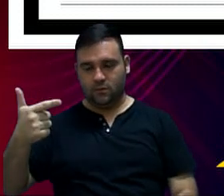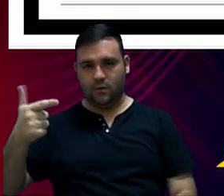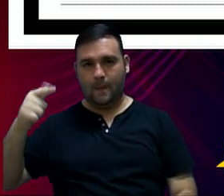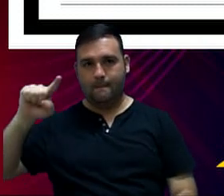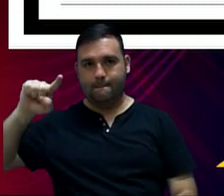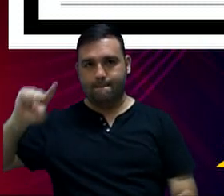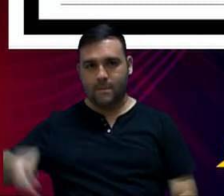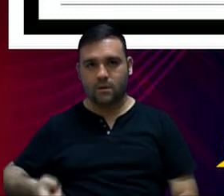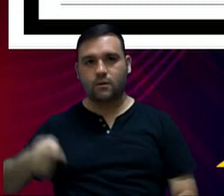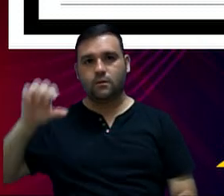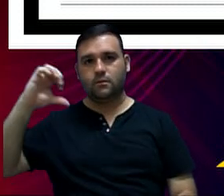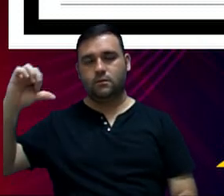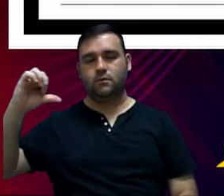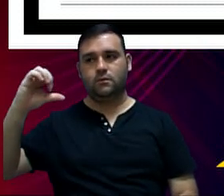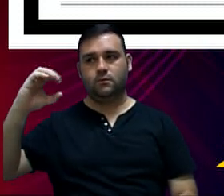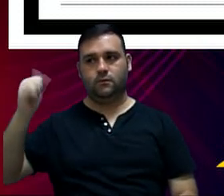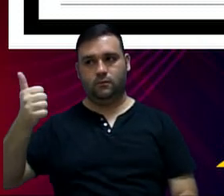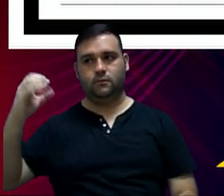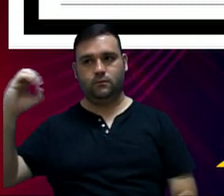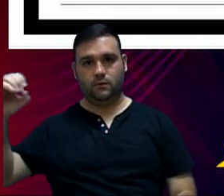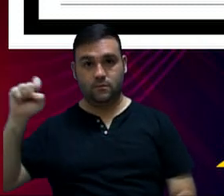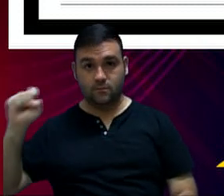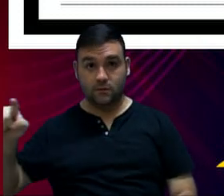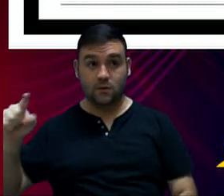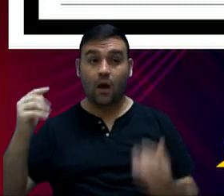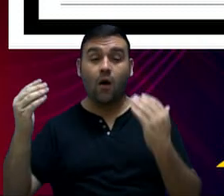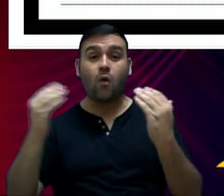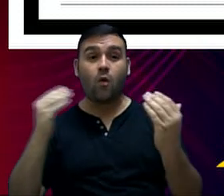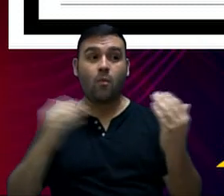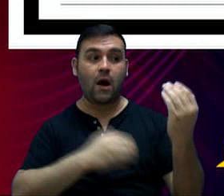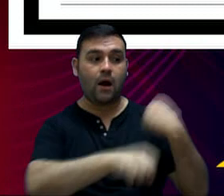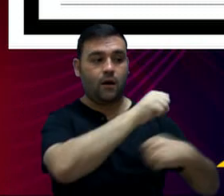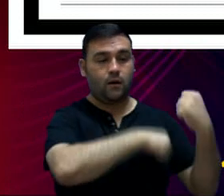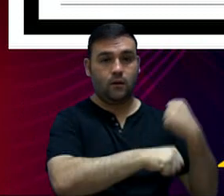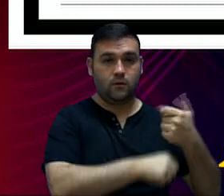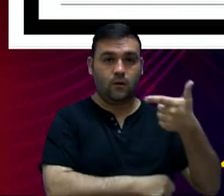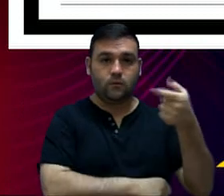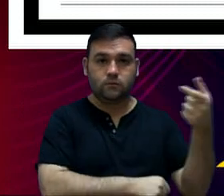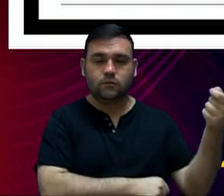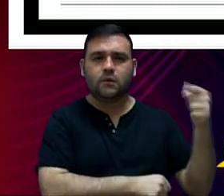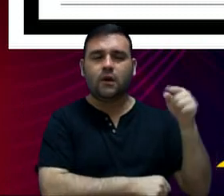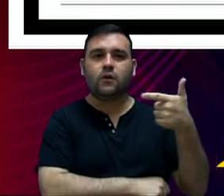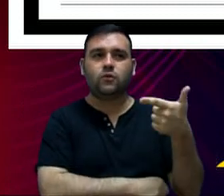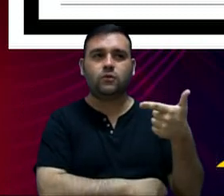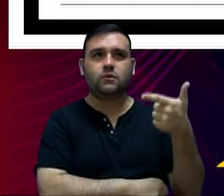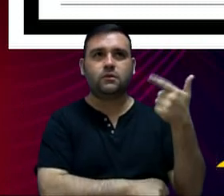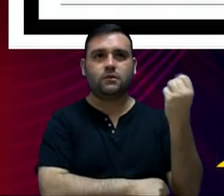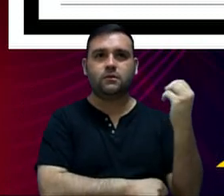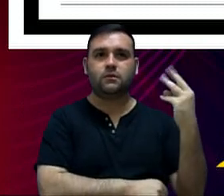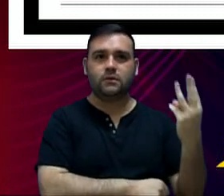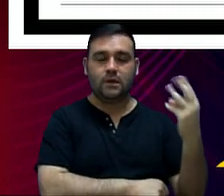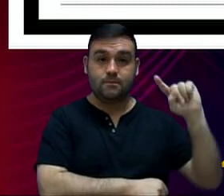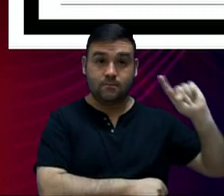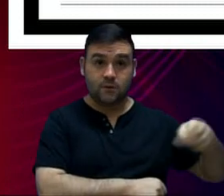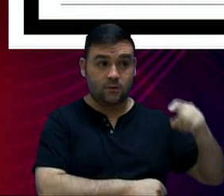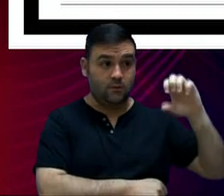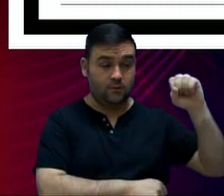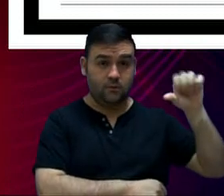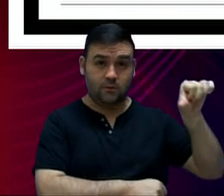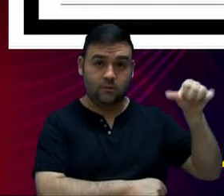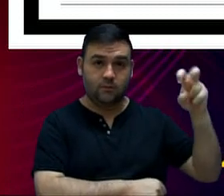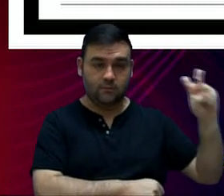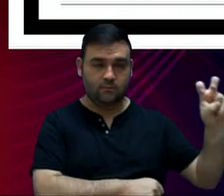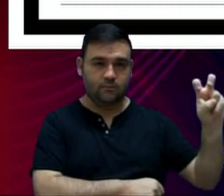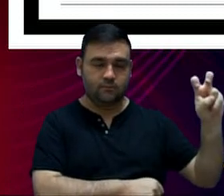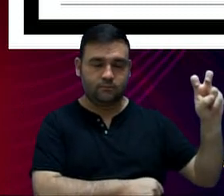,910 Se comparado ao de 2020,$ 203,895